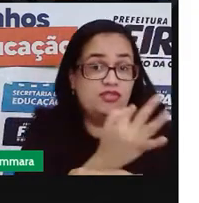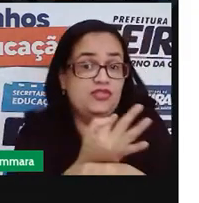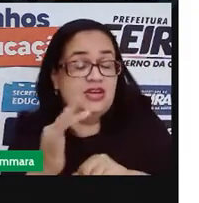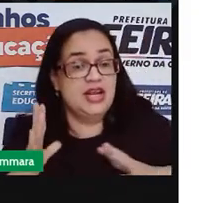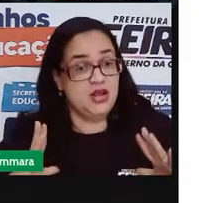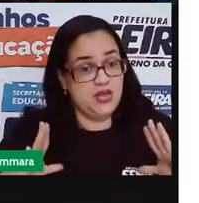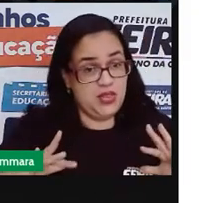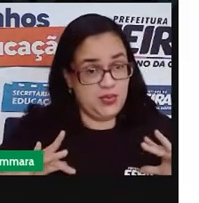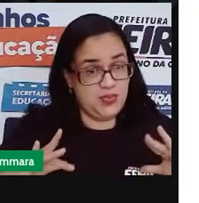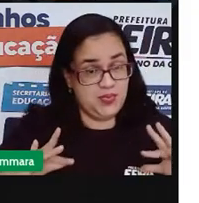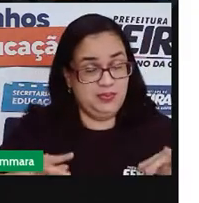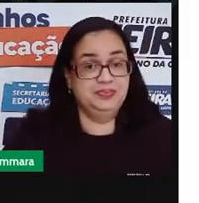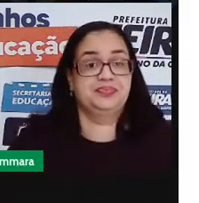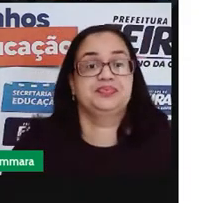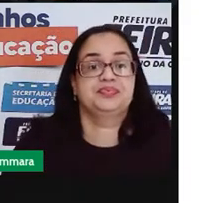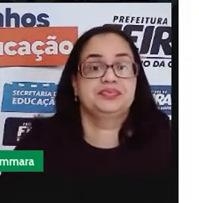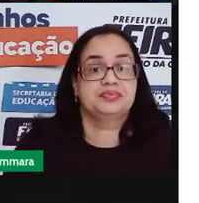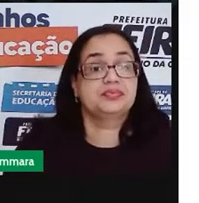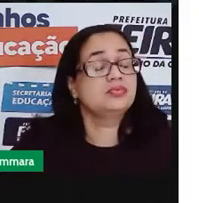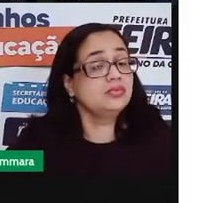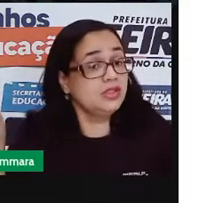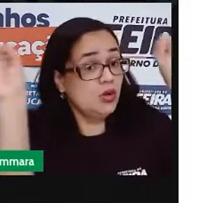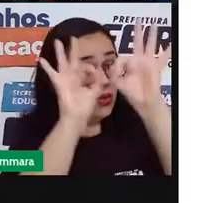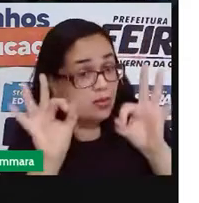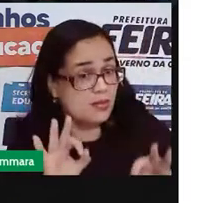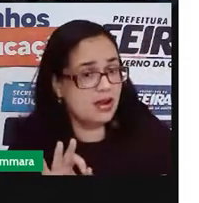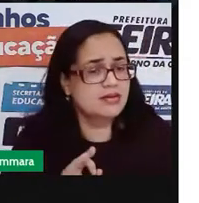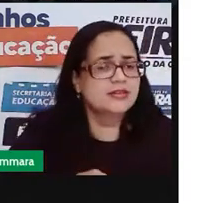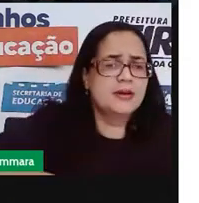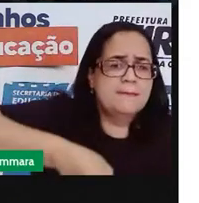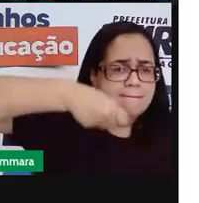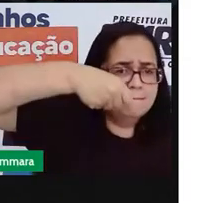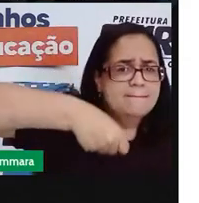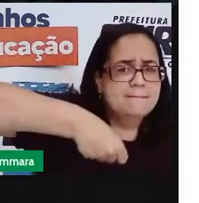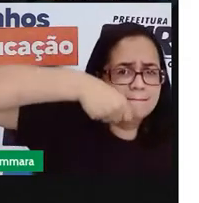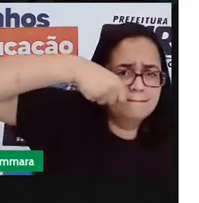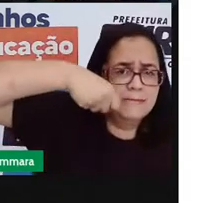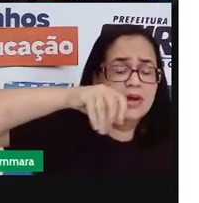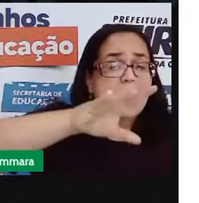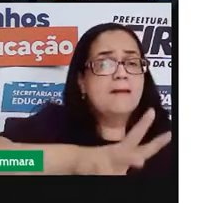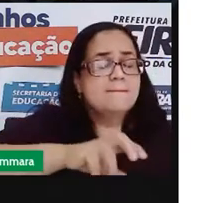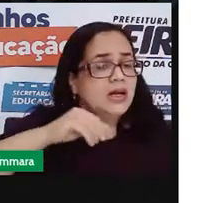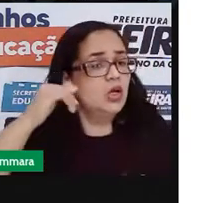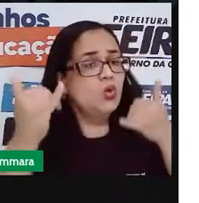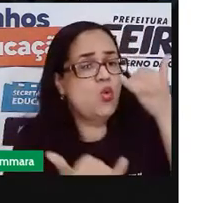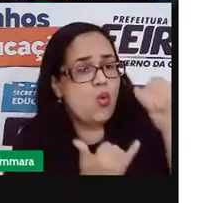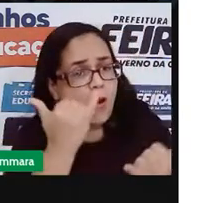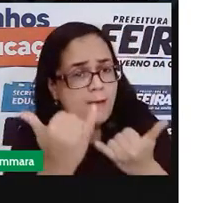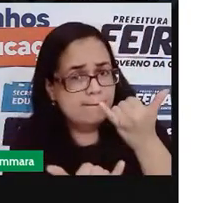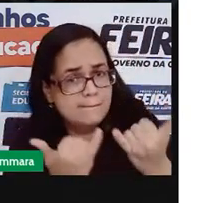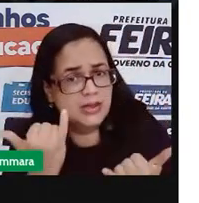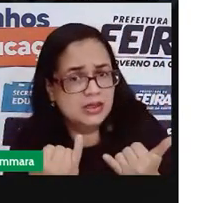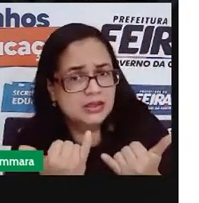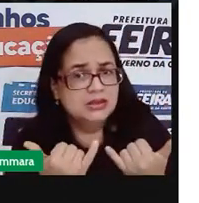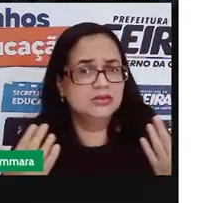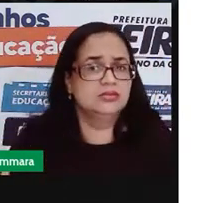o feriadão. Arrumaram as malas, pegaram os brinquedos e,